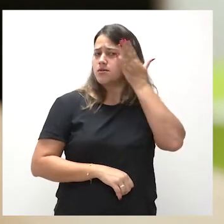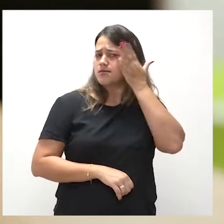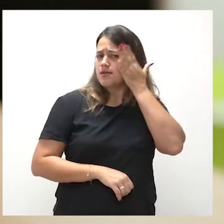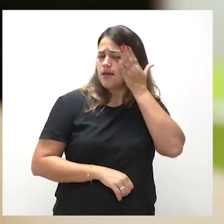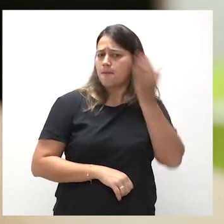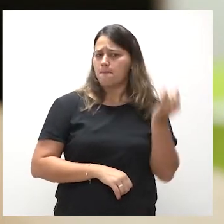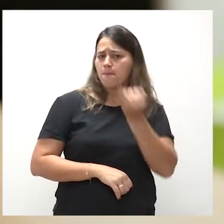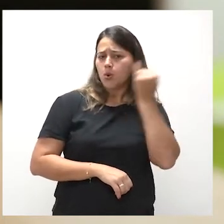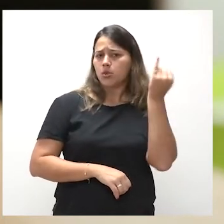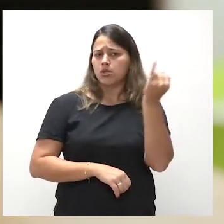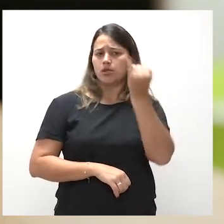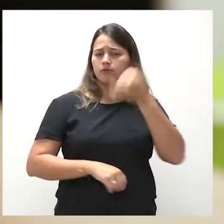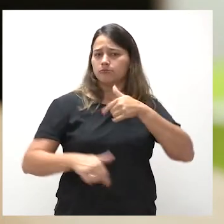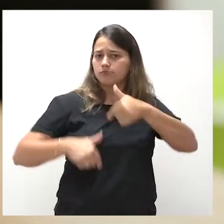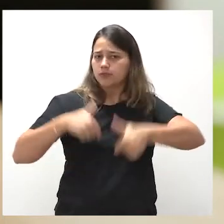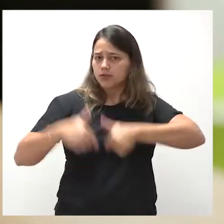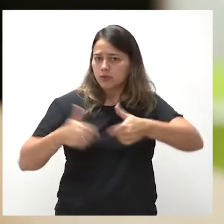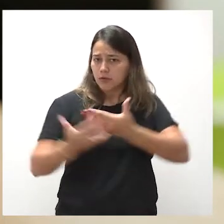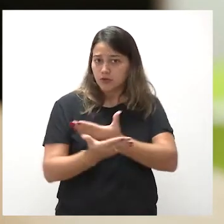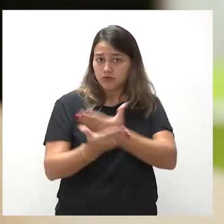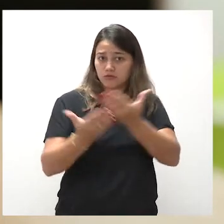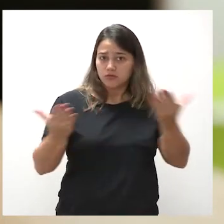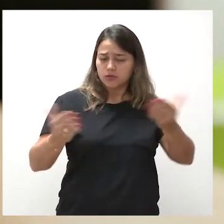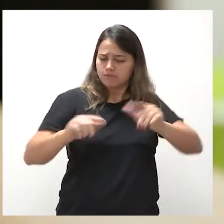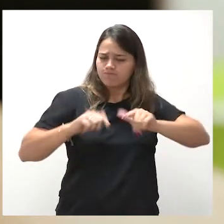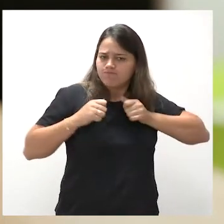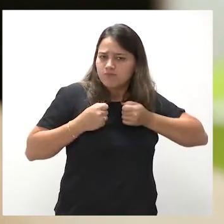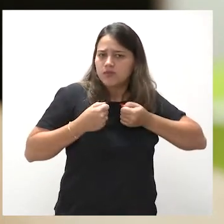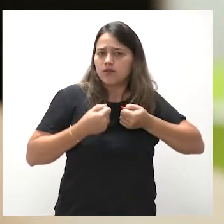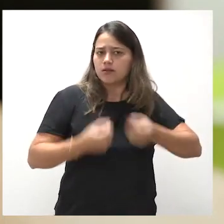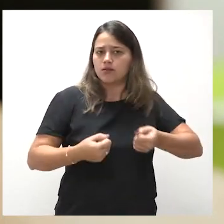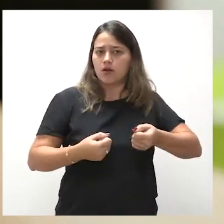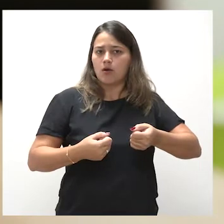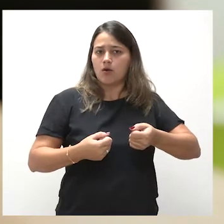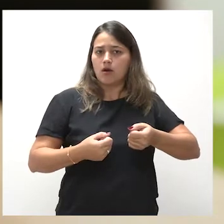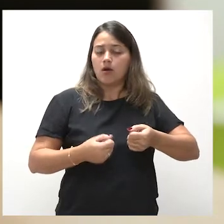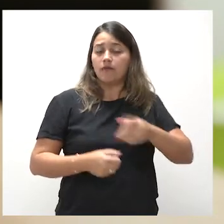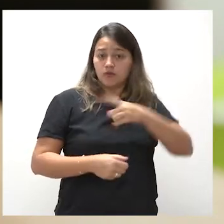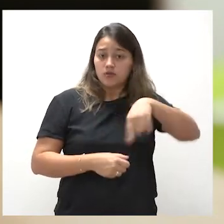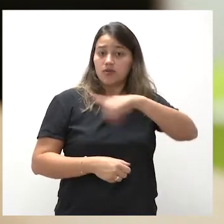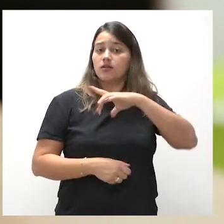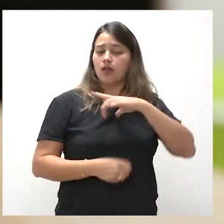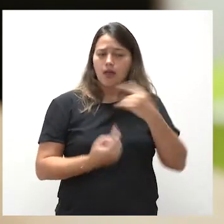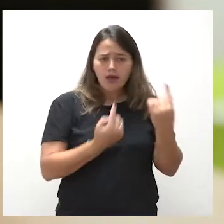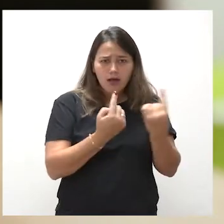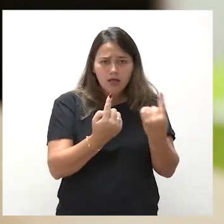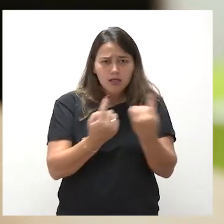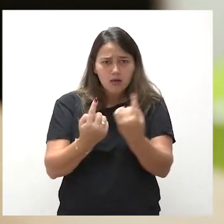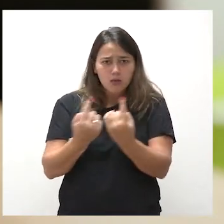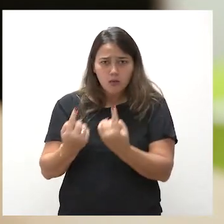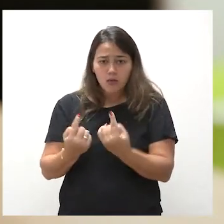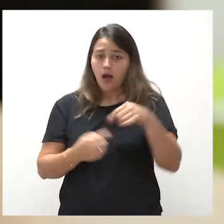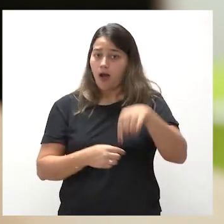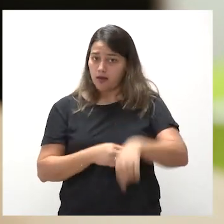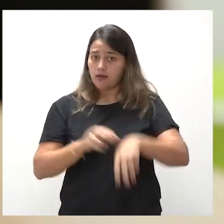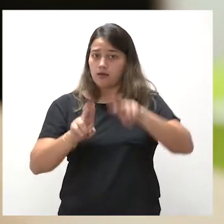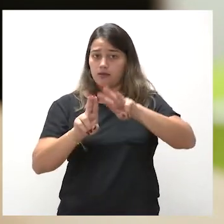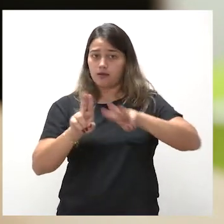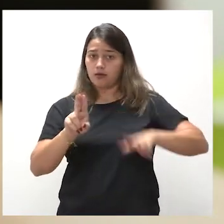reconheço o trabalho de vocês, a dedicação, o esforço empenhado de cada um